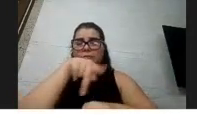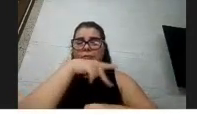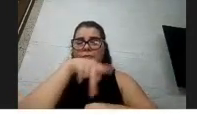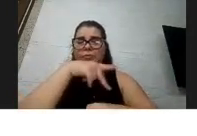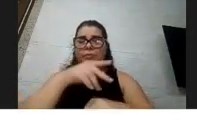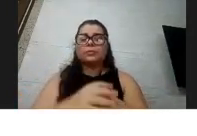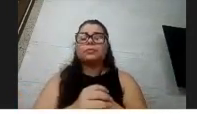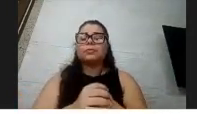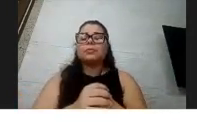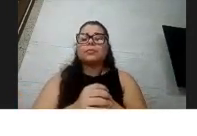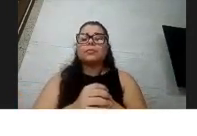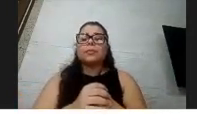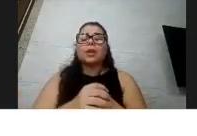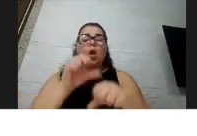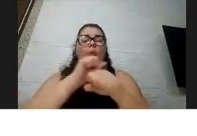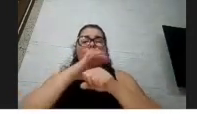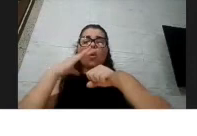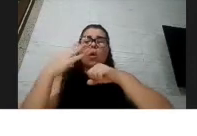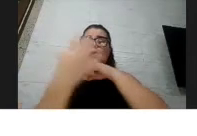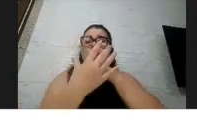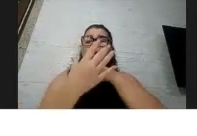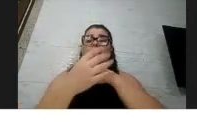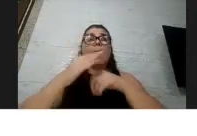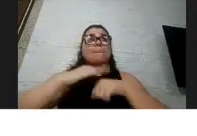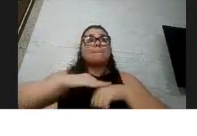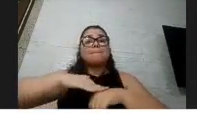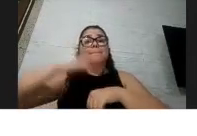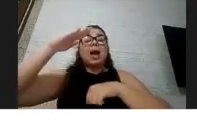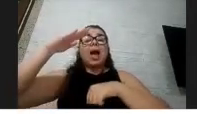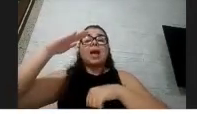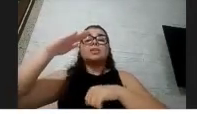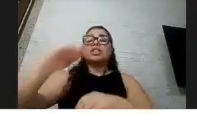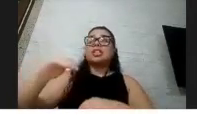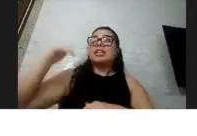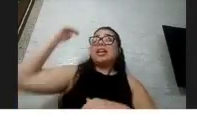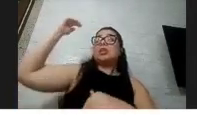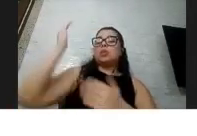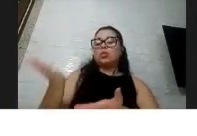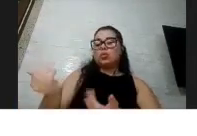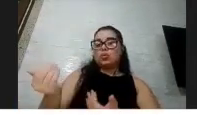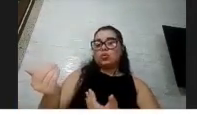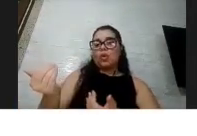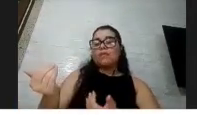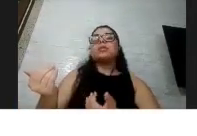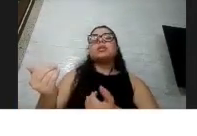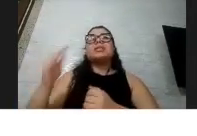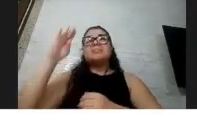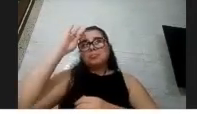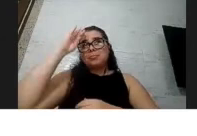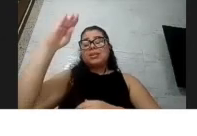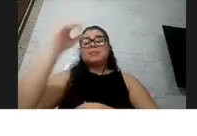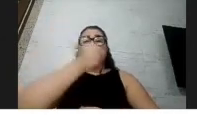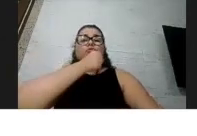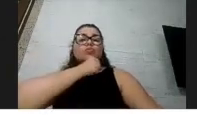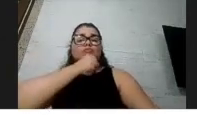geralmente são de adultos jovens em diante, né, principalmente os mais velhos, mas uma outra